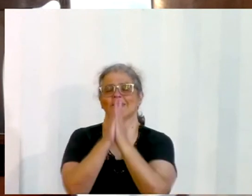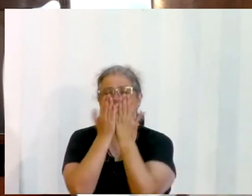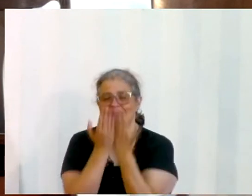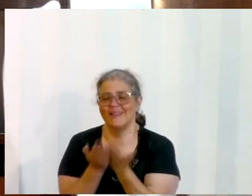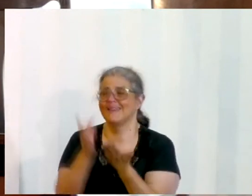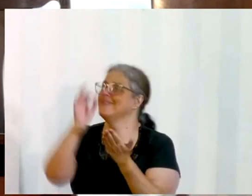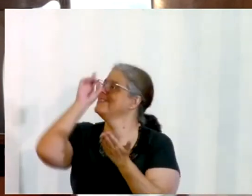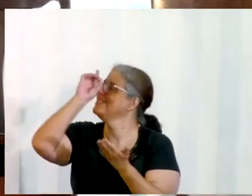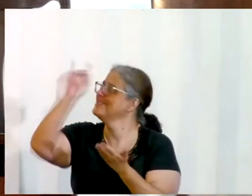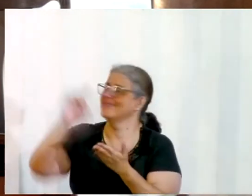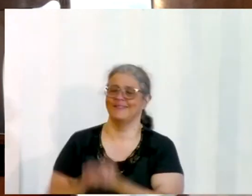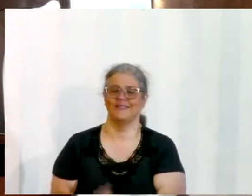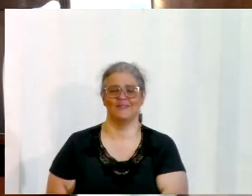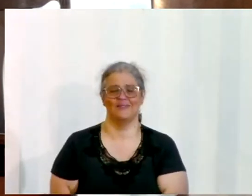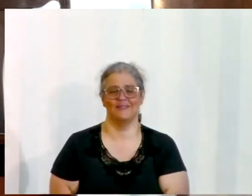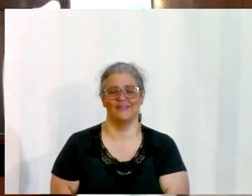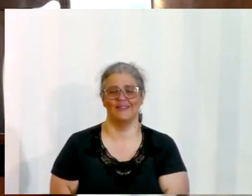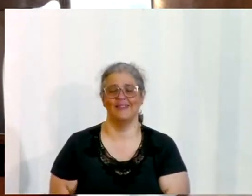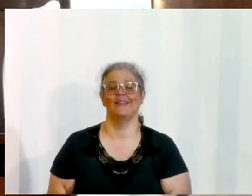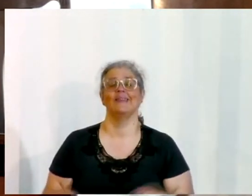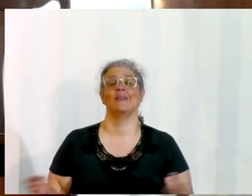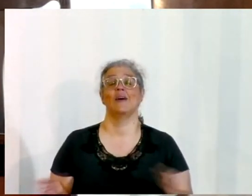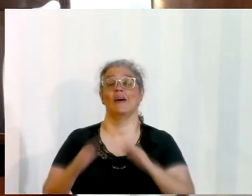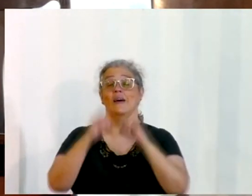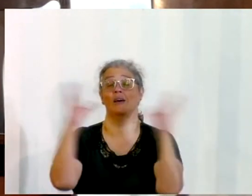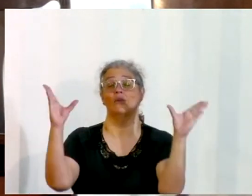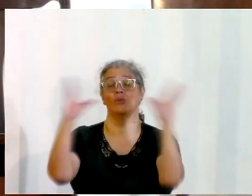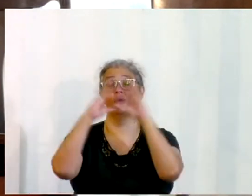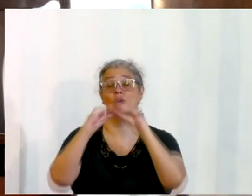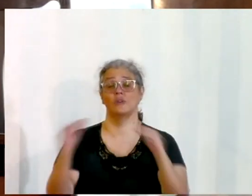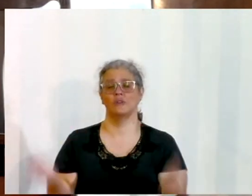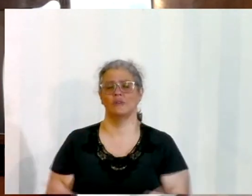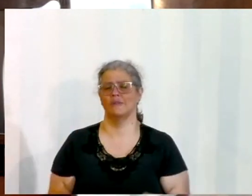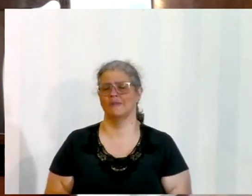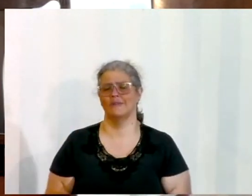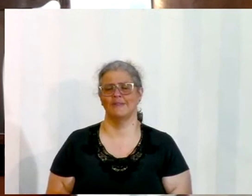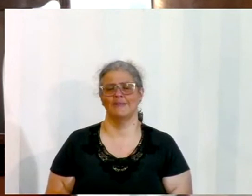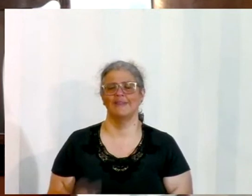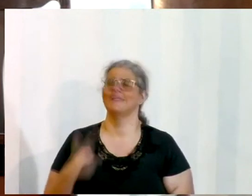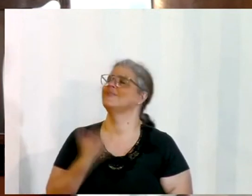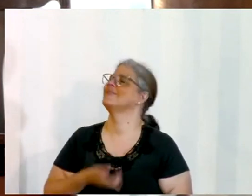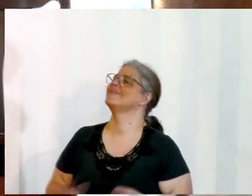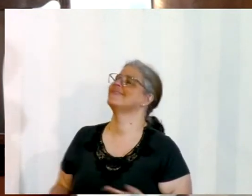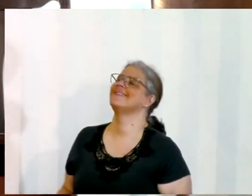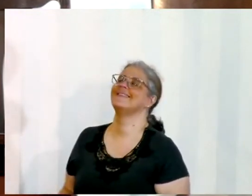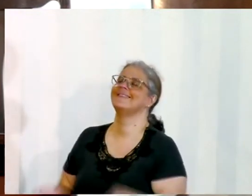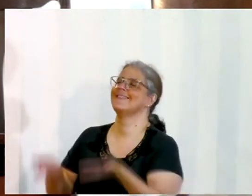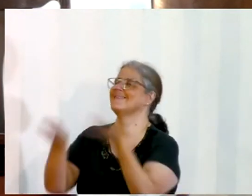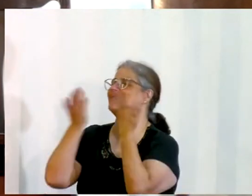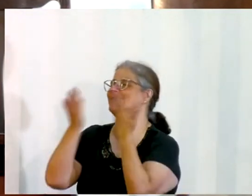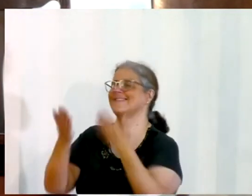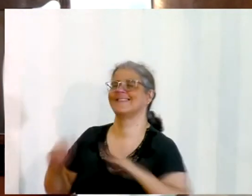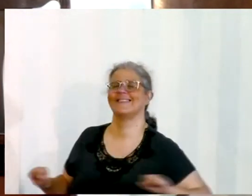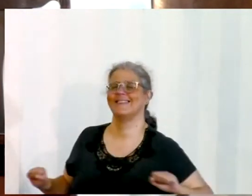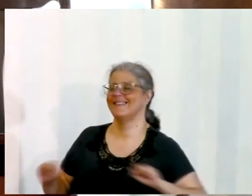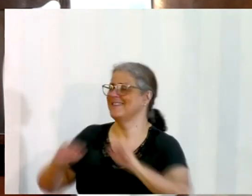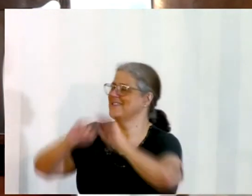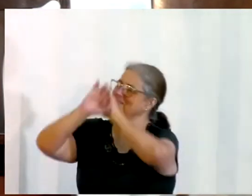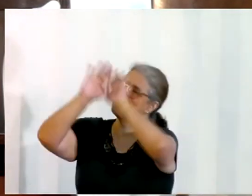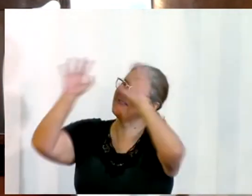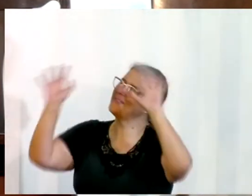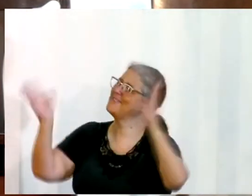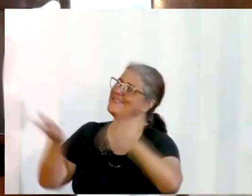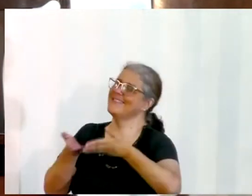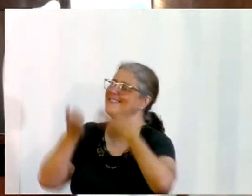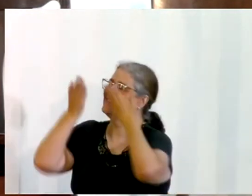por isso nessa noite, nós estamos aqui, Deus, mais uma vez, para Te exaltar, para Te glorificar, e Te agradecer, porque o Senhor nos deu,